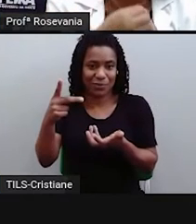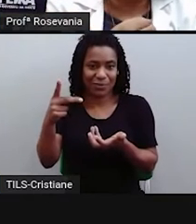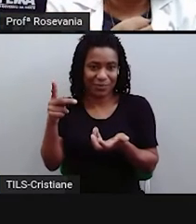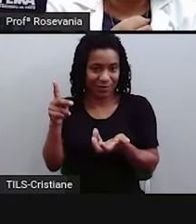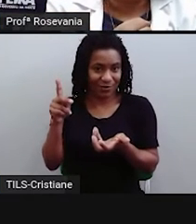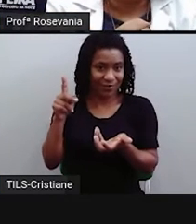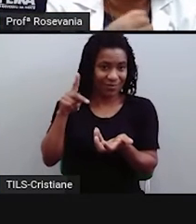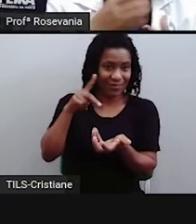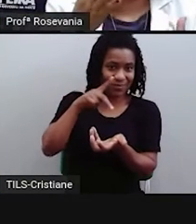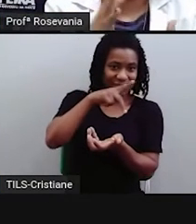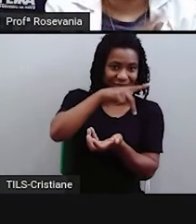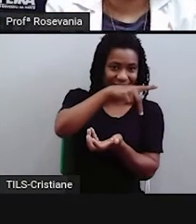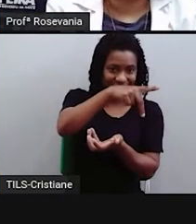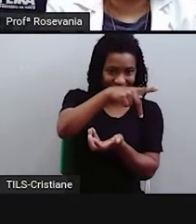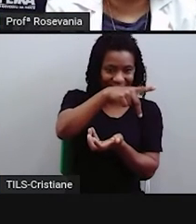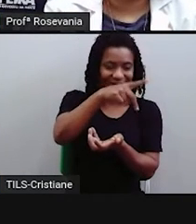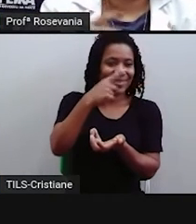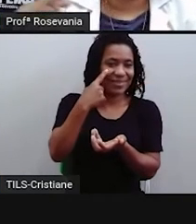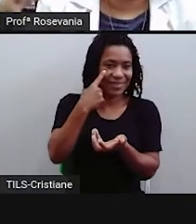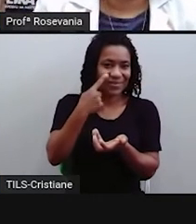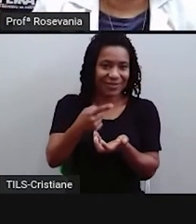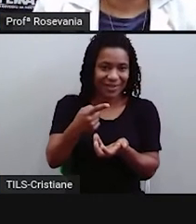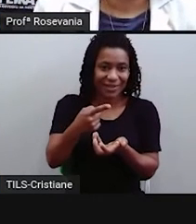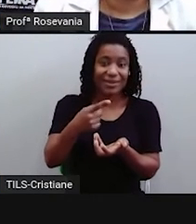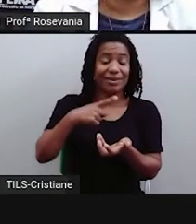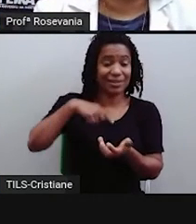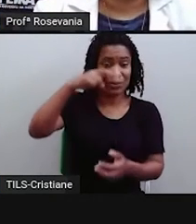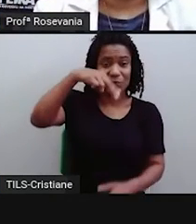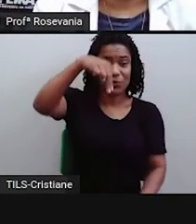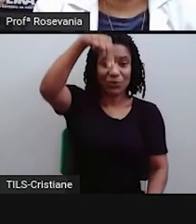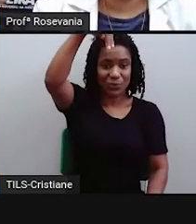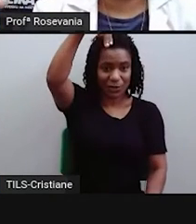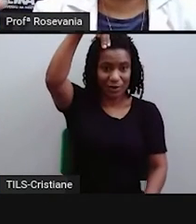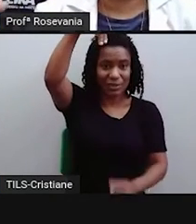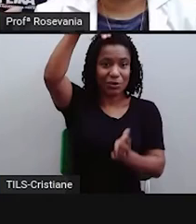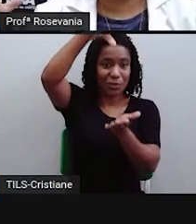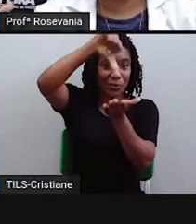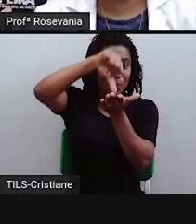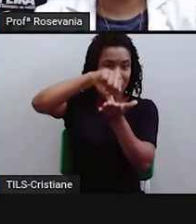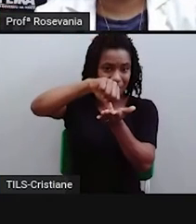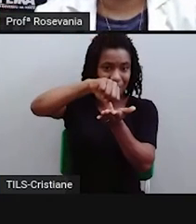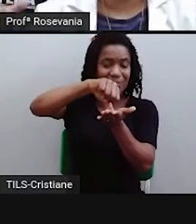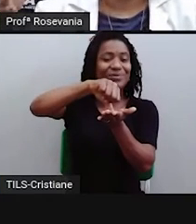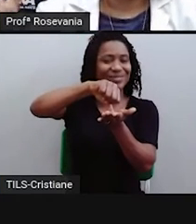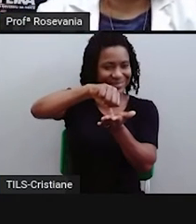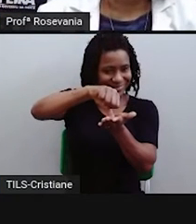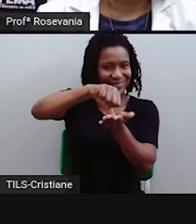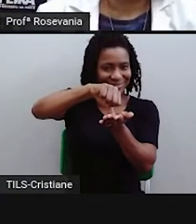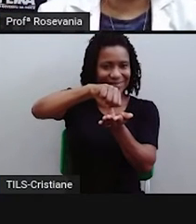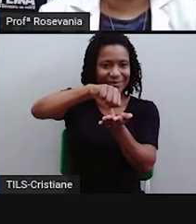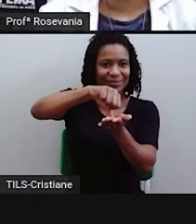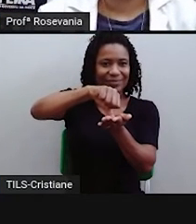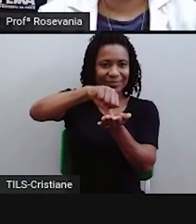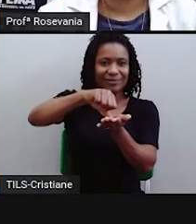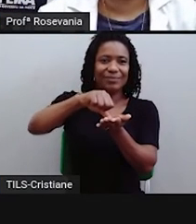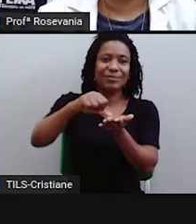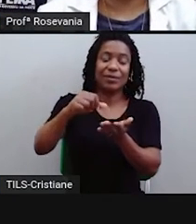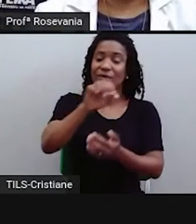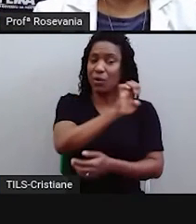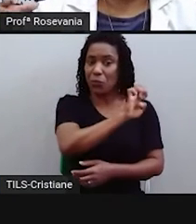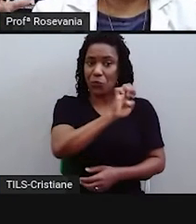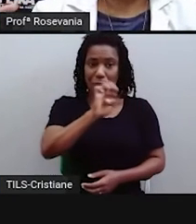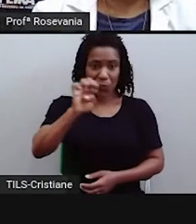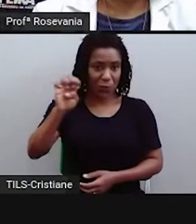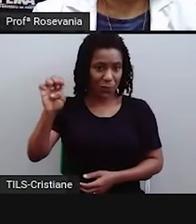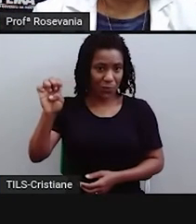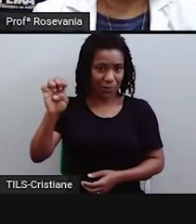círculo bem pequenininho que está lá no polo norte, ao maior círculo de paralelo que a gente tem, que é a linha do Equador.